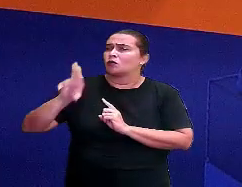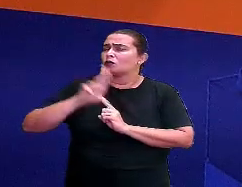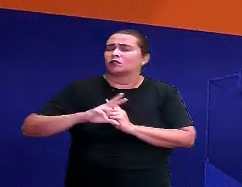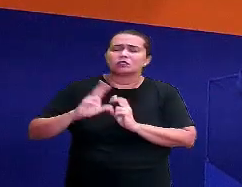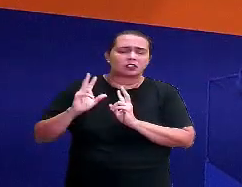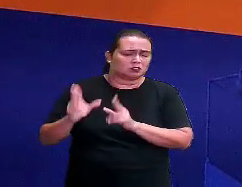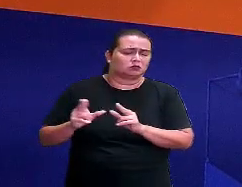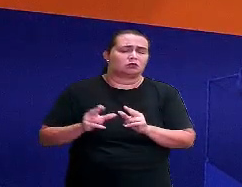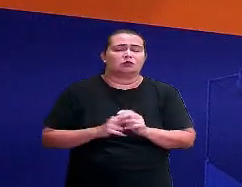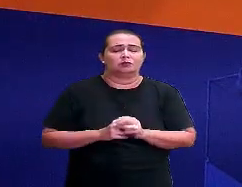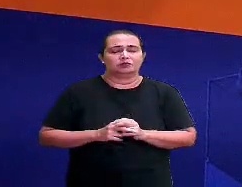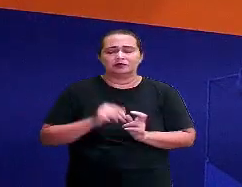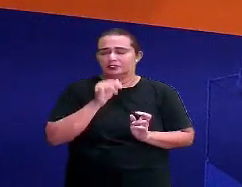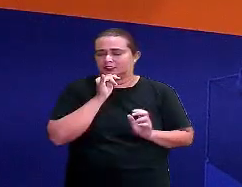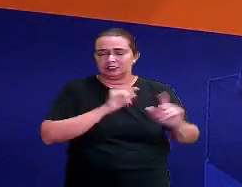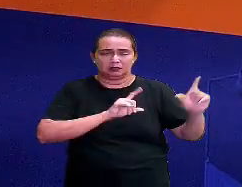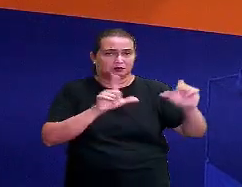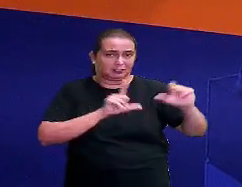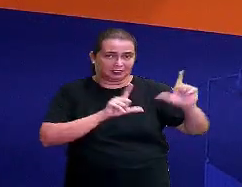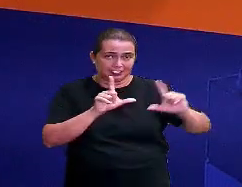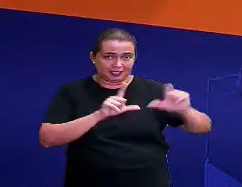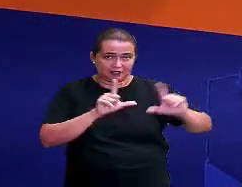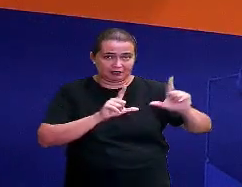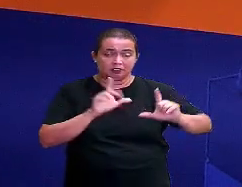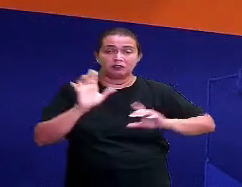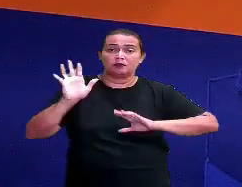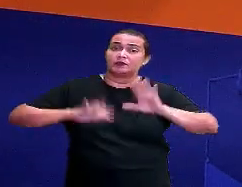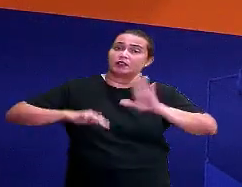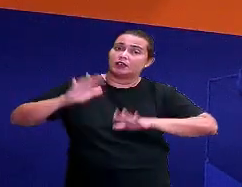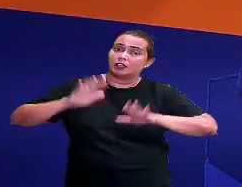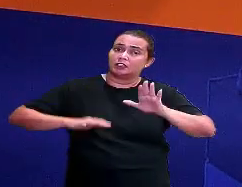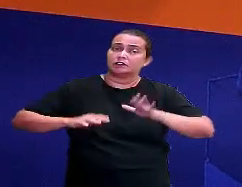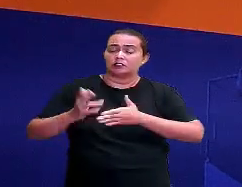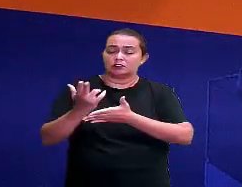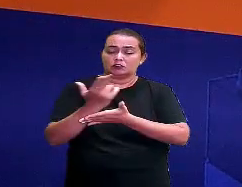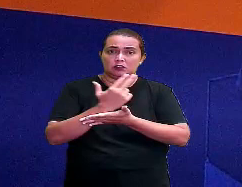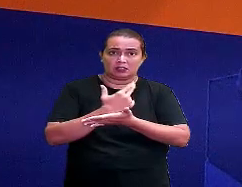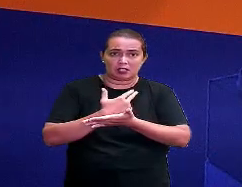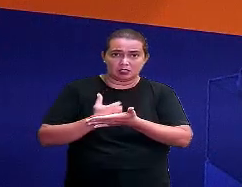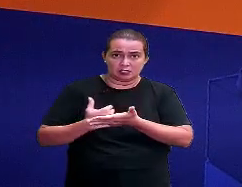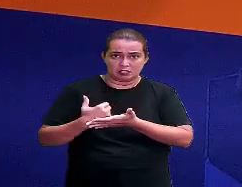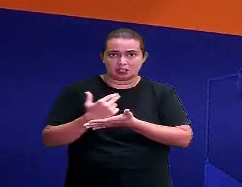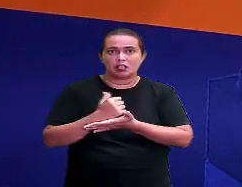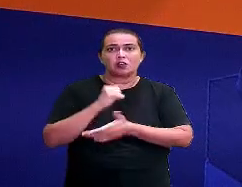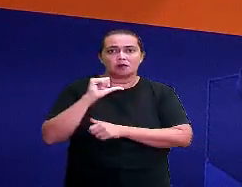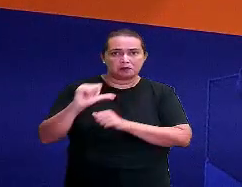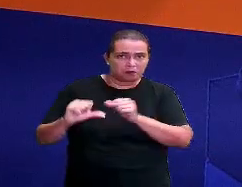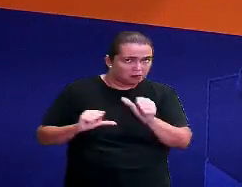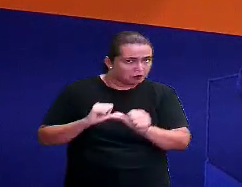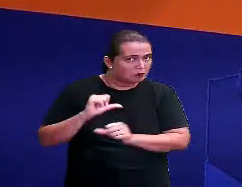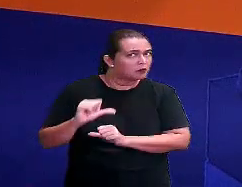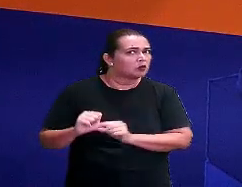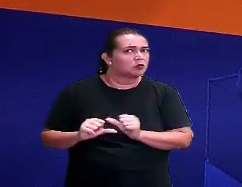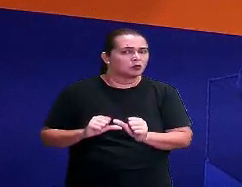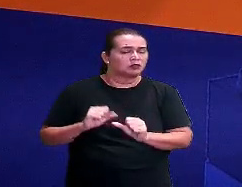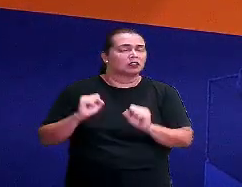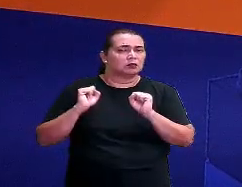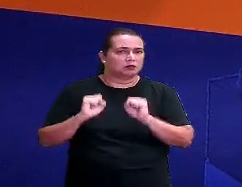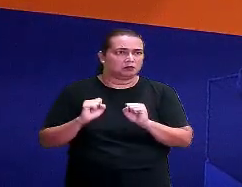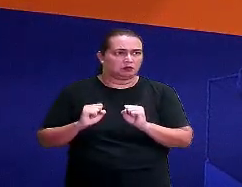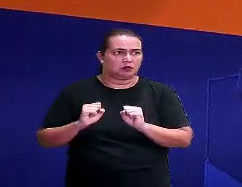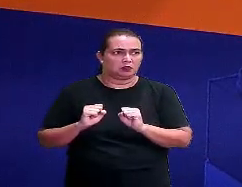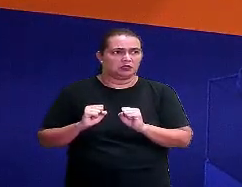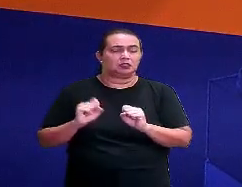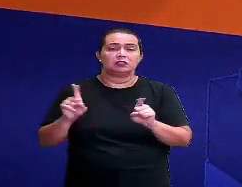como é o caso da televisão. Mas, às vezes, eles podem mudar o seu design, que é o seu desenho, seu formato,